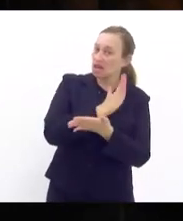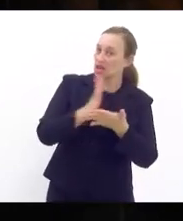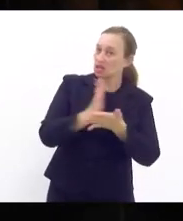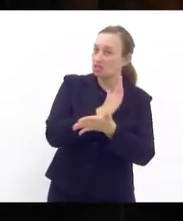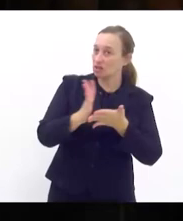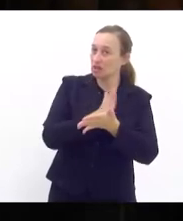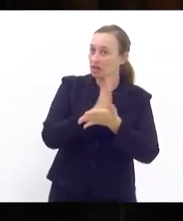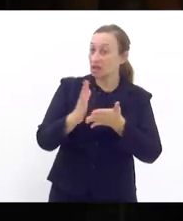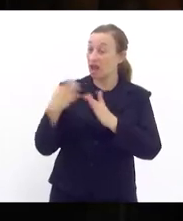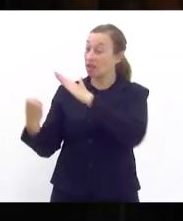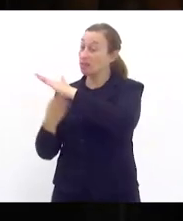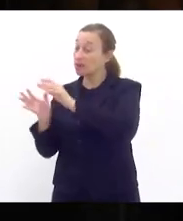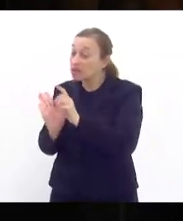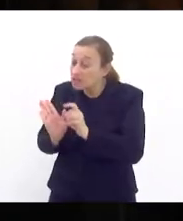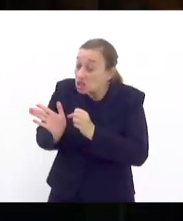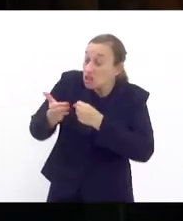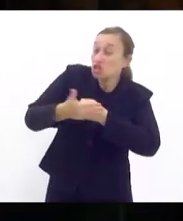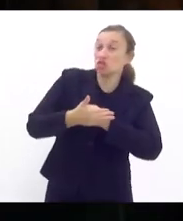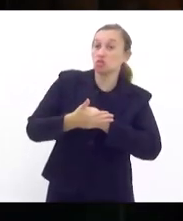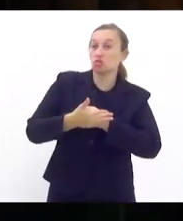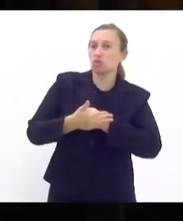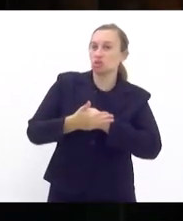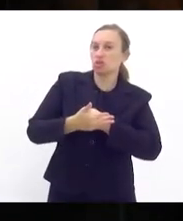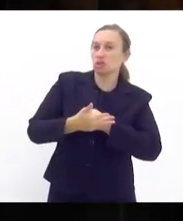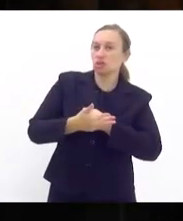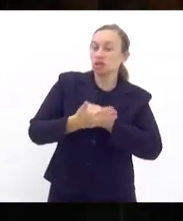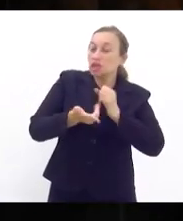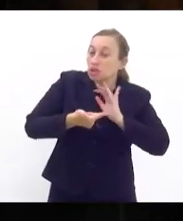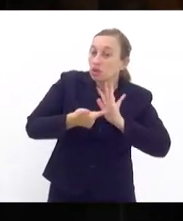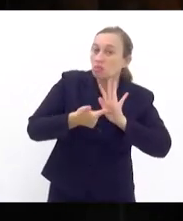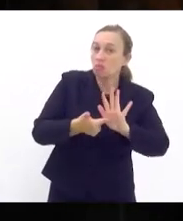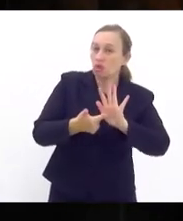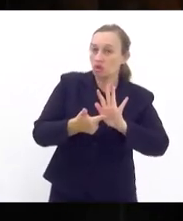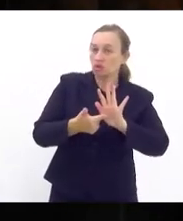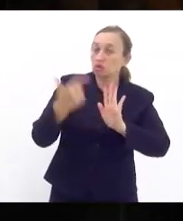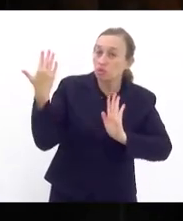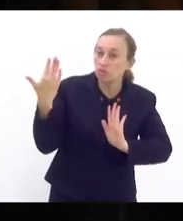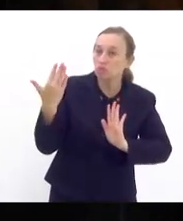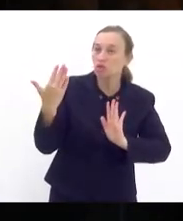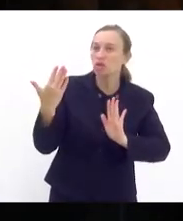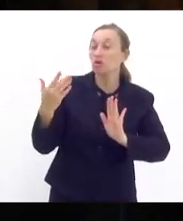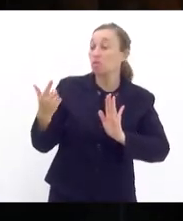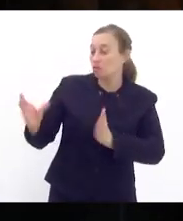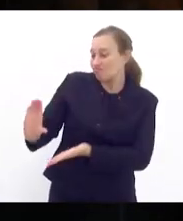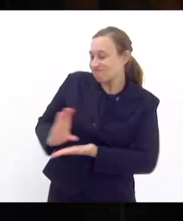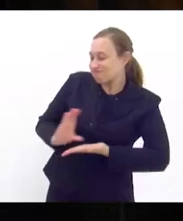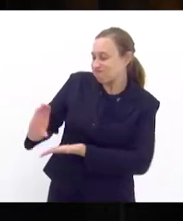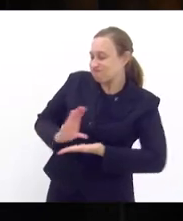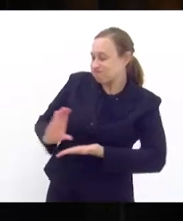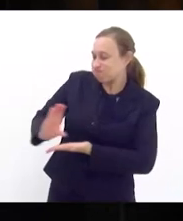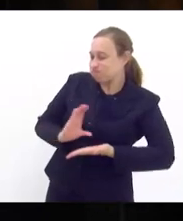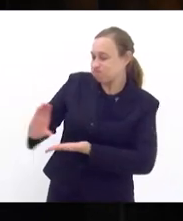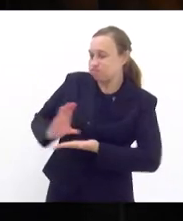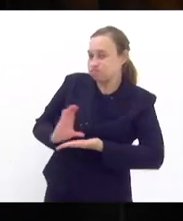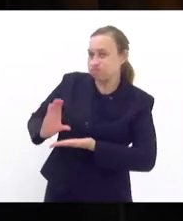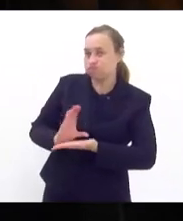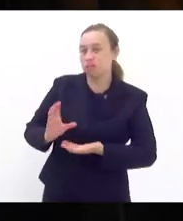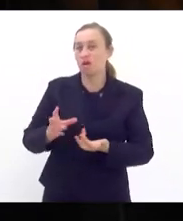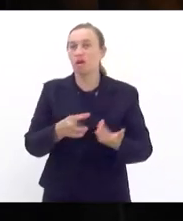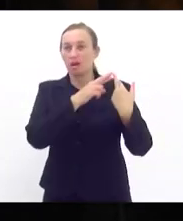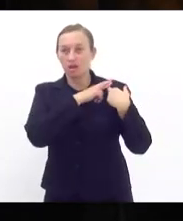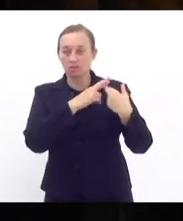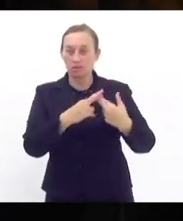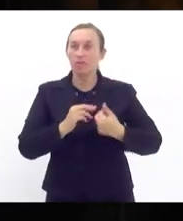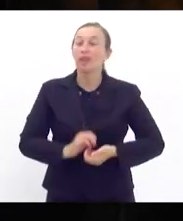a empresa abre mão de fazer o seu papel porque ela está lucrando muito com os criminosos e aí